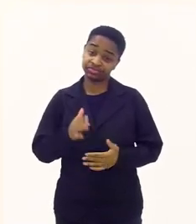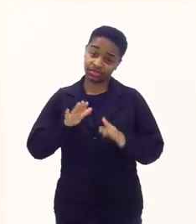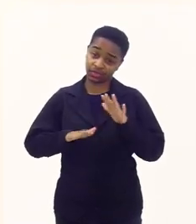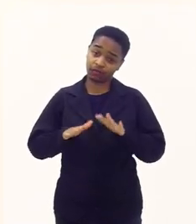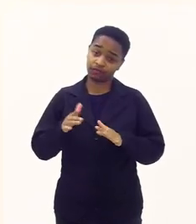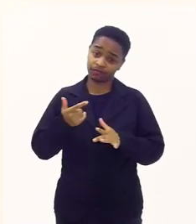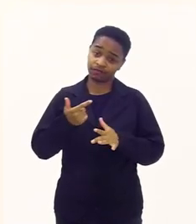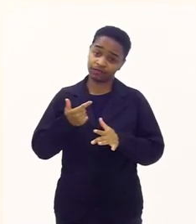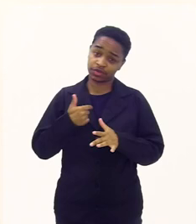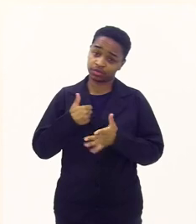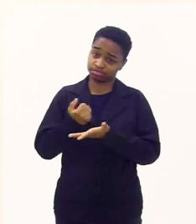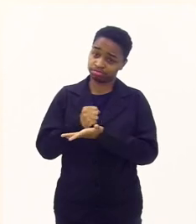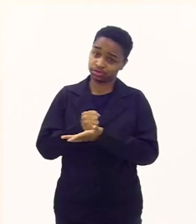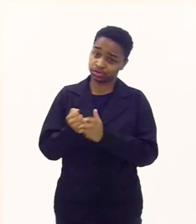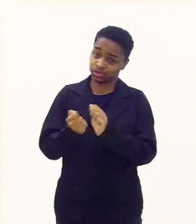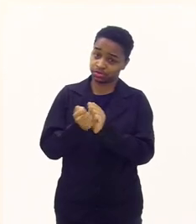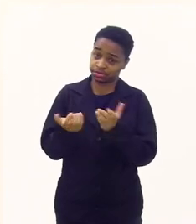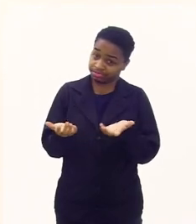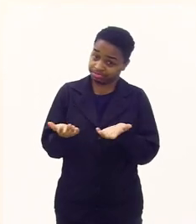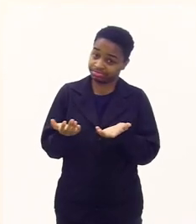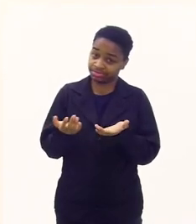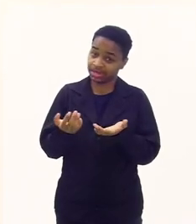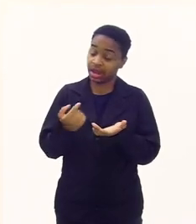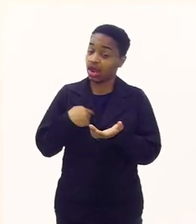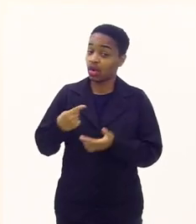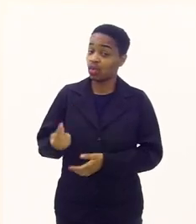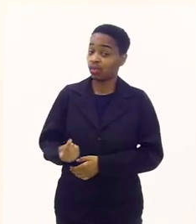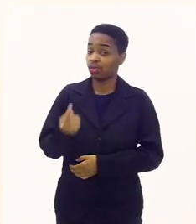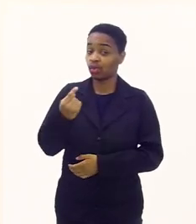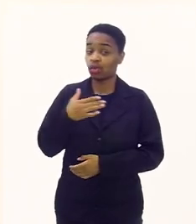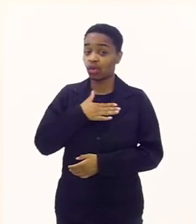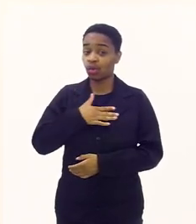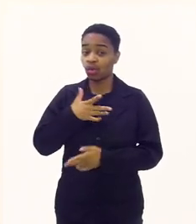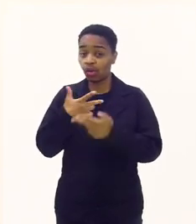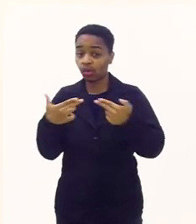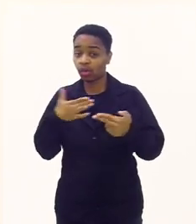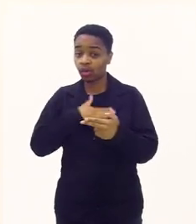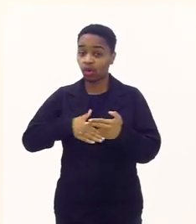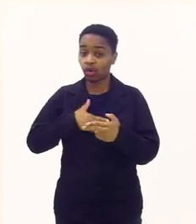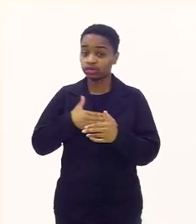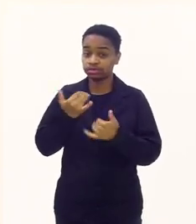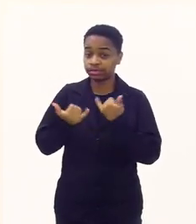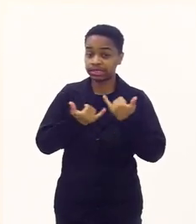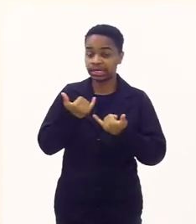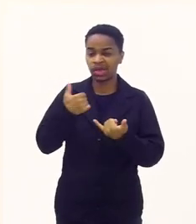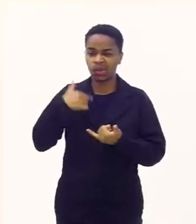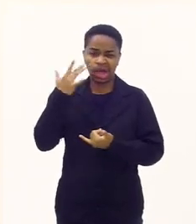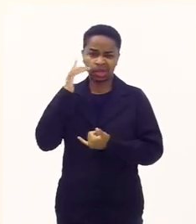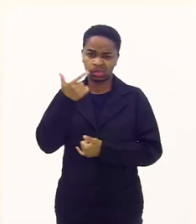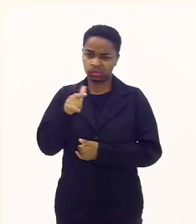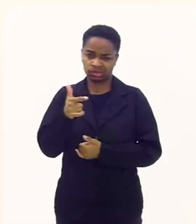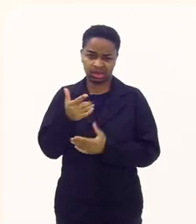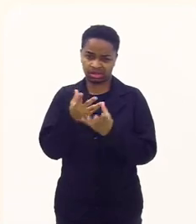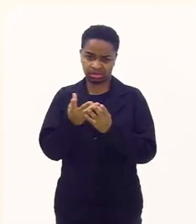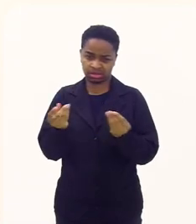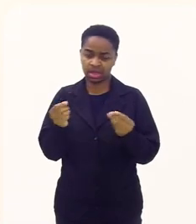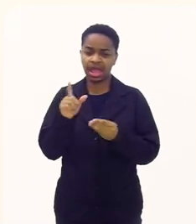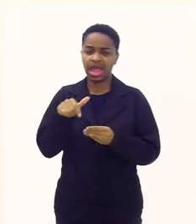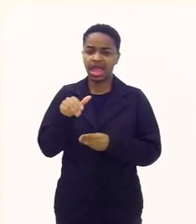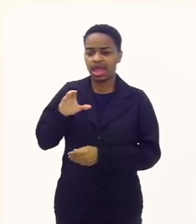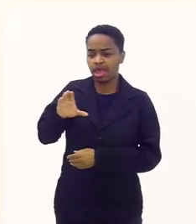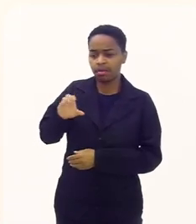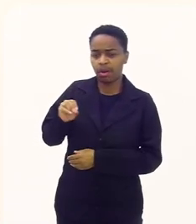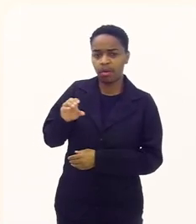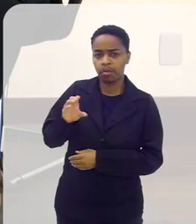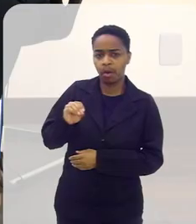até voltar posso até jogar né que a única coisa que eu gostava de jogar eu acho que não tem mais no mercado era aquele